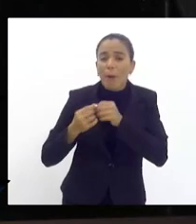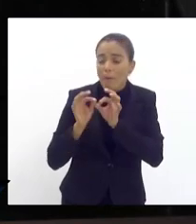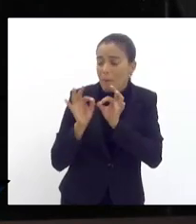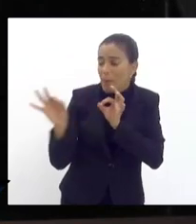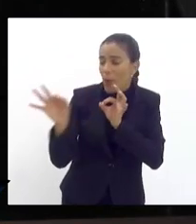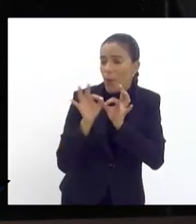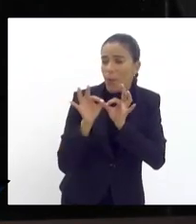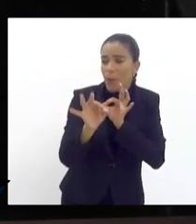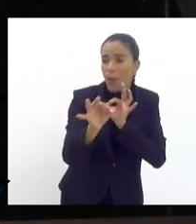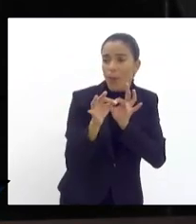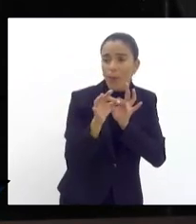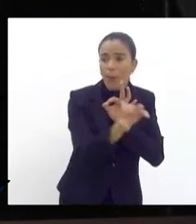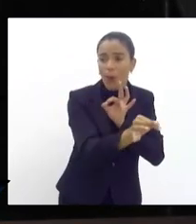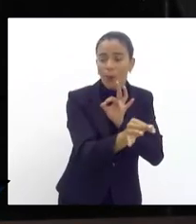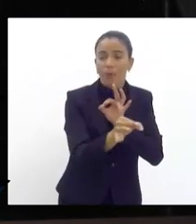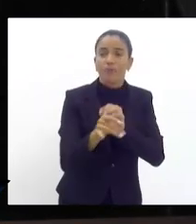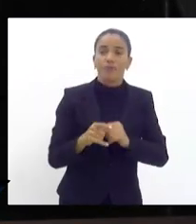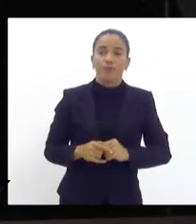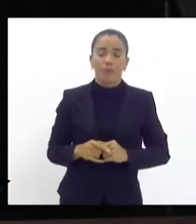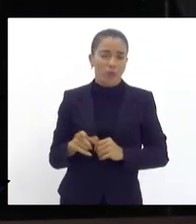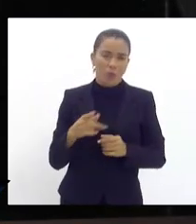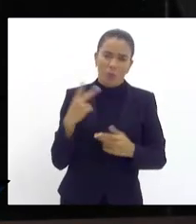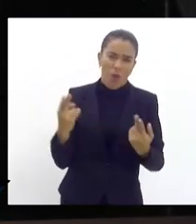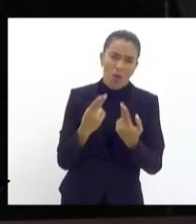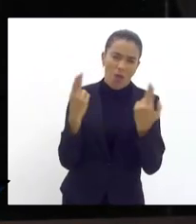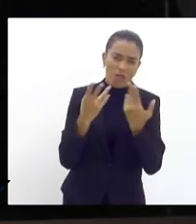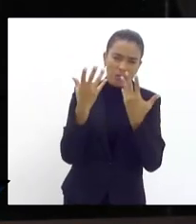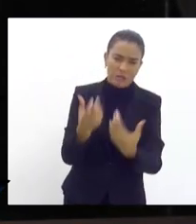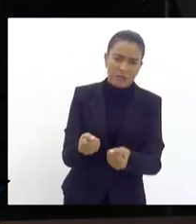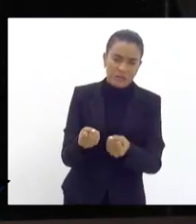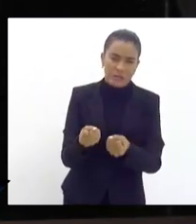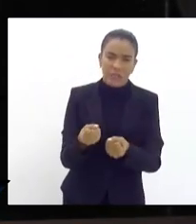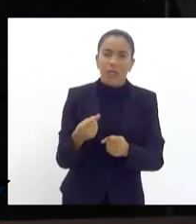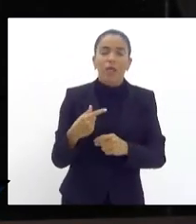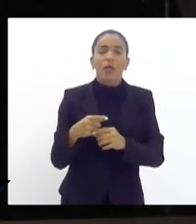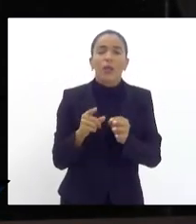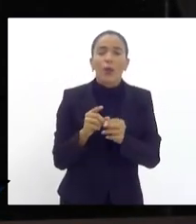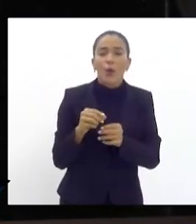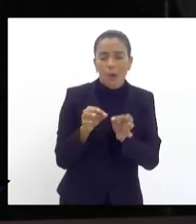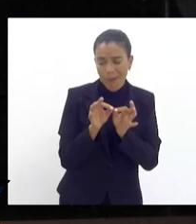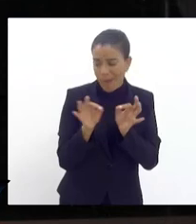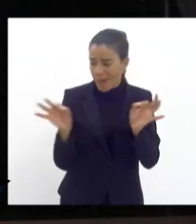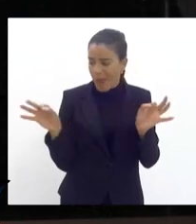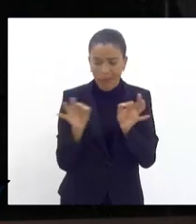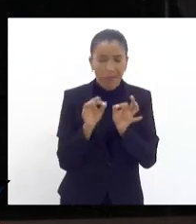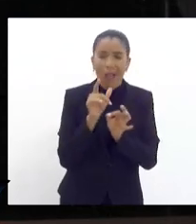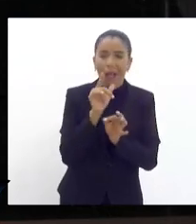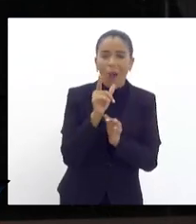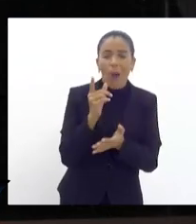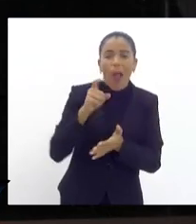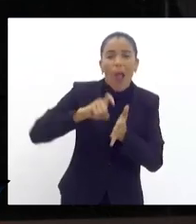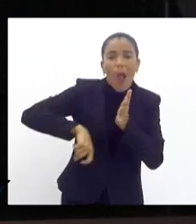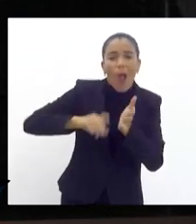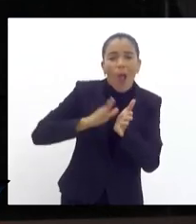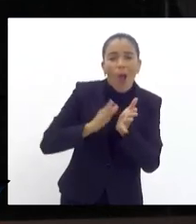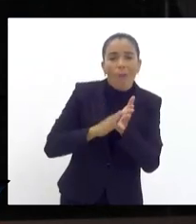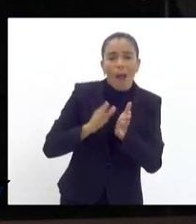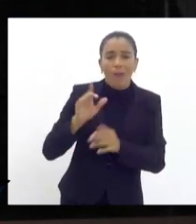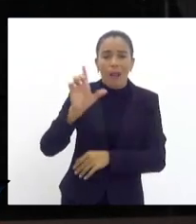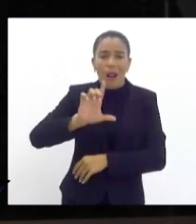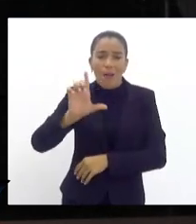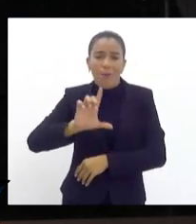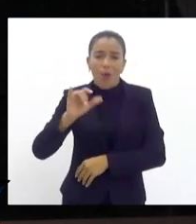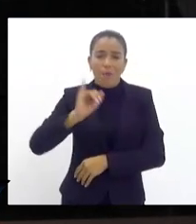a não pode admitir deputado Marcelo Cedino com todo o respeito que o metro cúbico de água que é cobrado em Ipanema Leblon